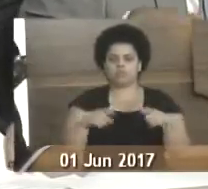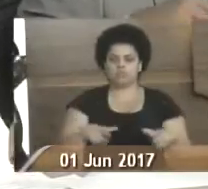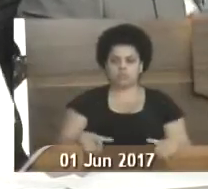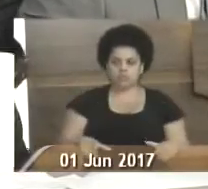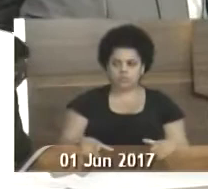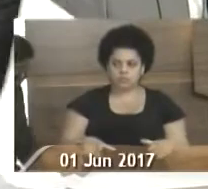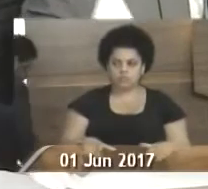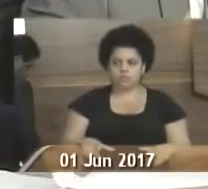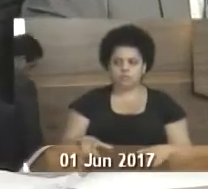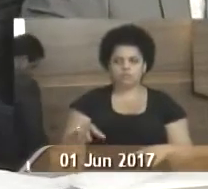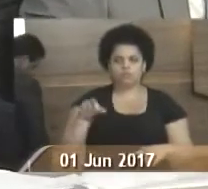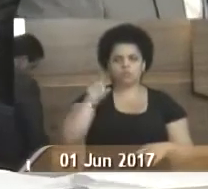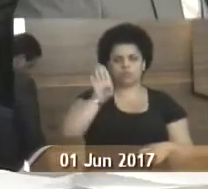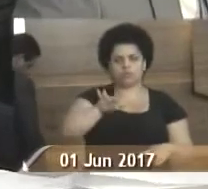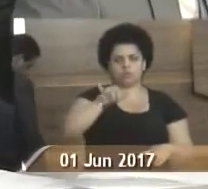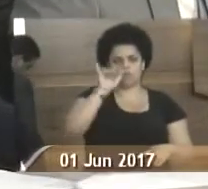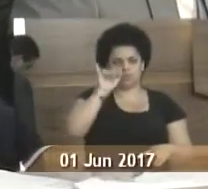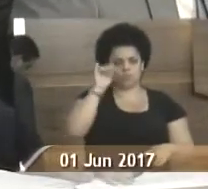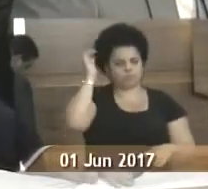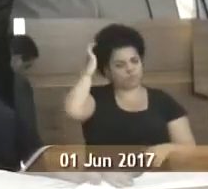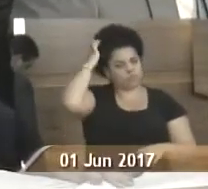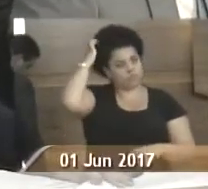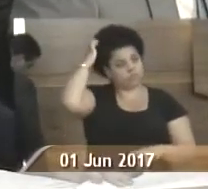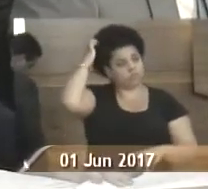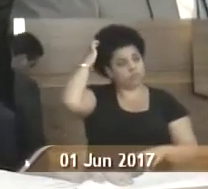,5, bairro Santa Rita do Bracuí.